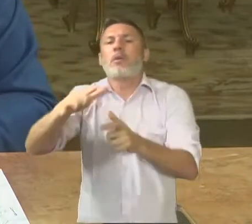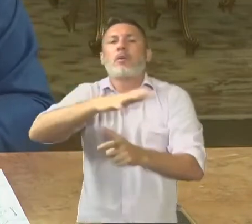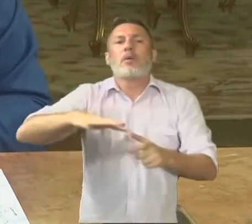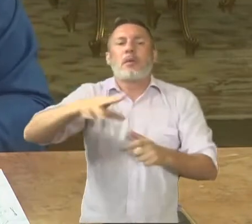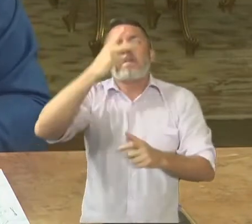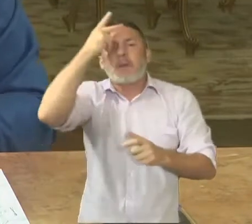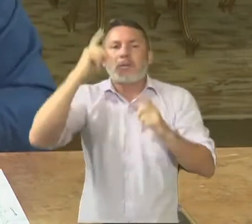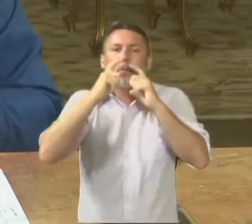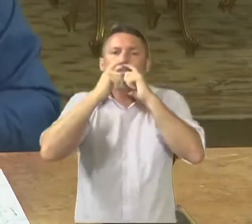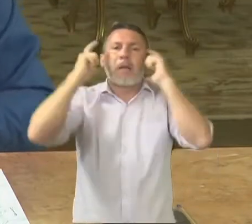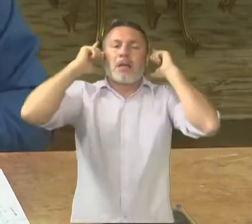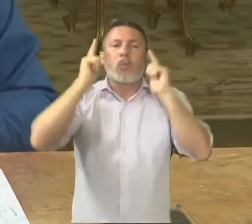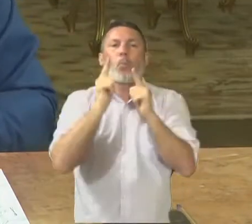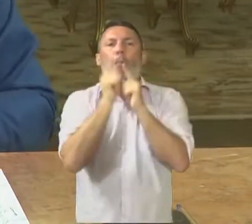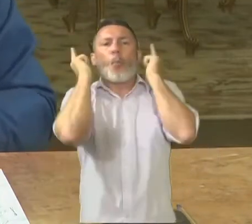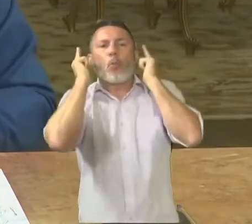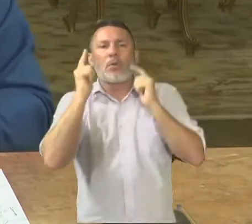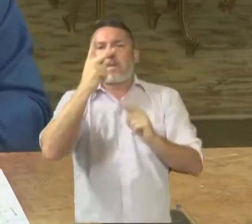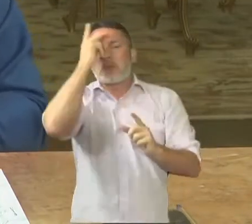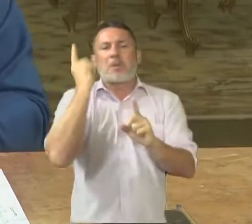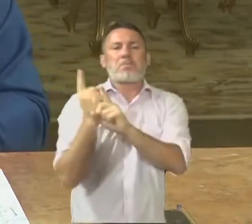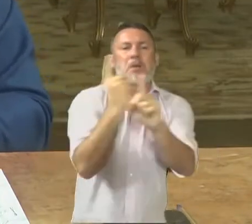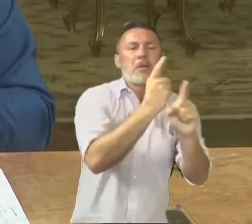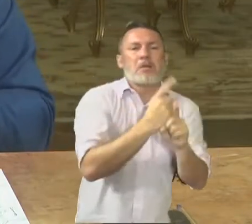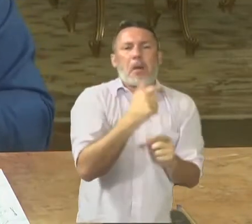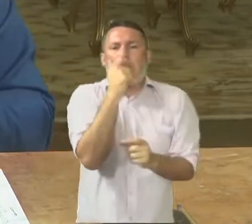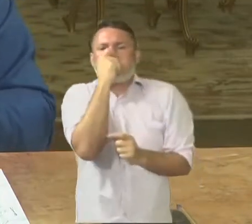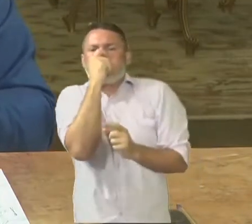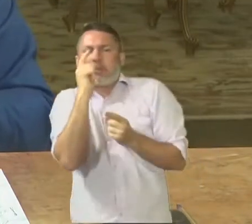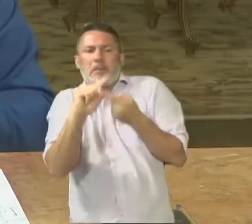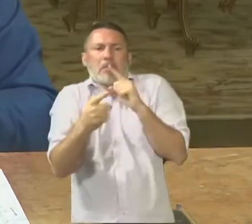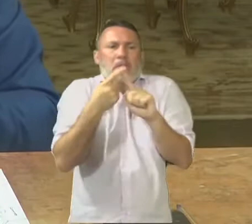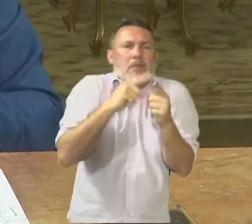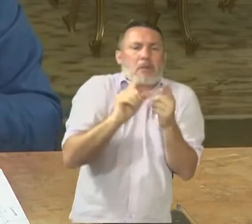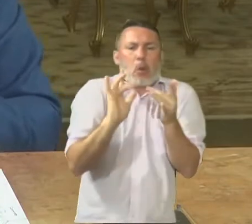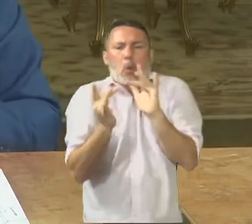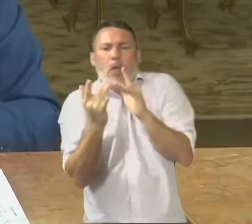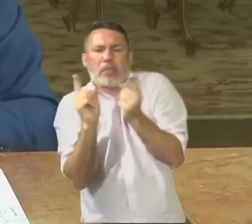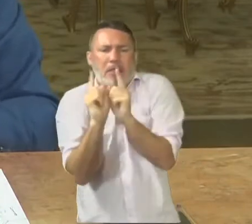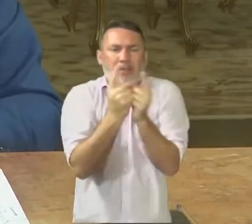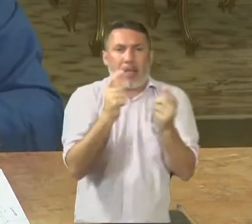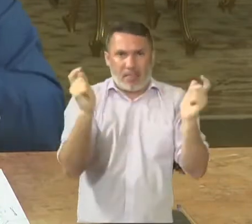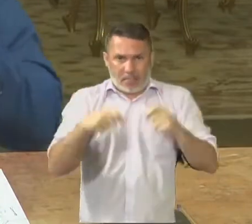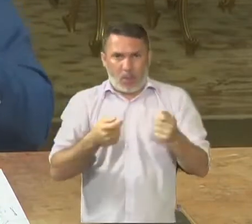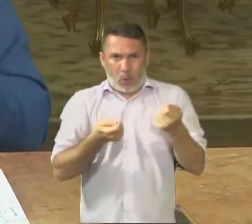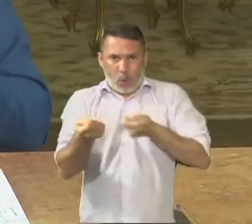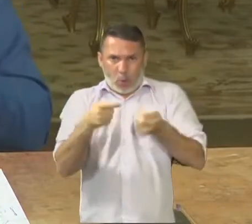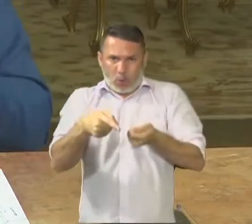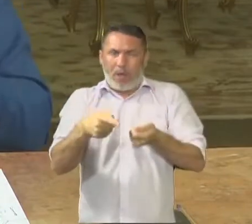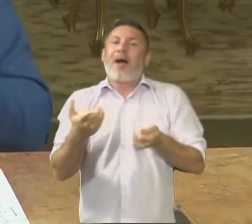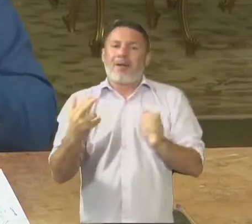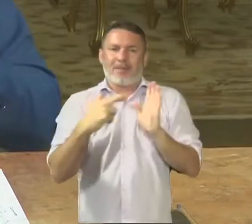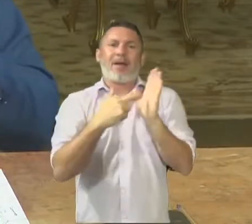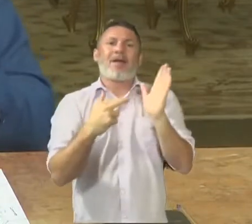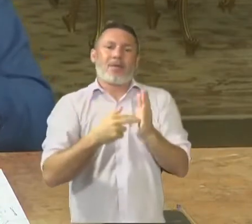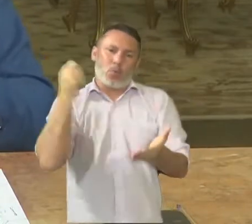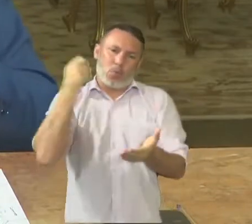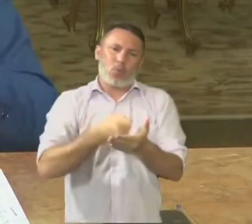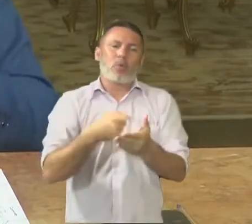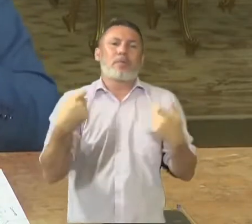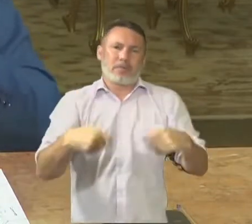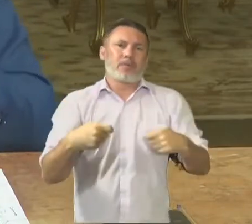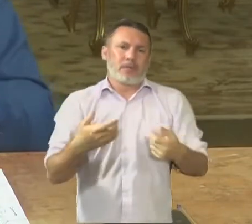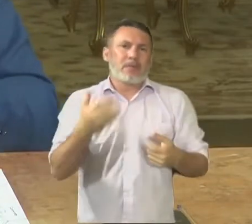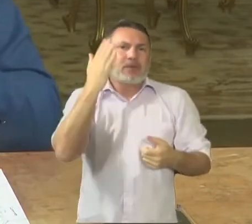não usam máscara, onde as pessoas aglomeram, está certo? Então, esse ambiente não é um ambiente controlado. Então, assim, todas as atividades